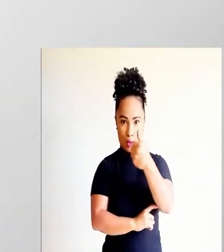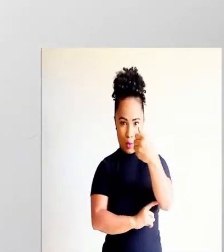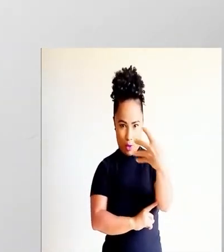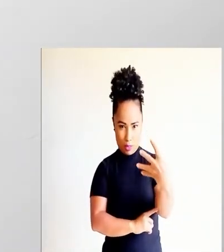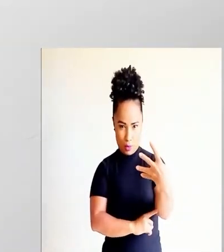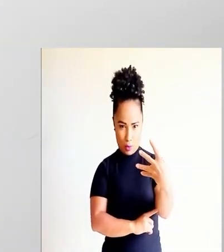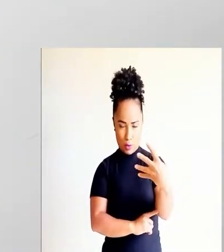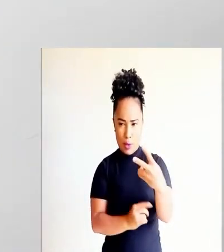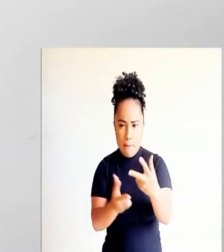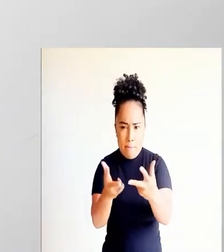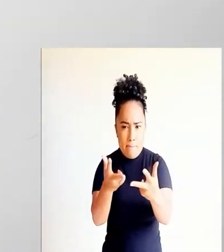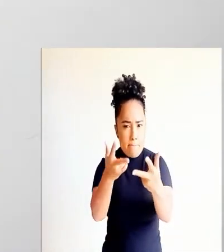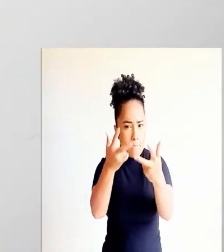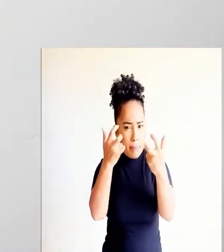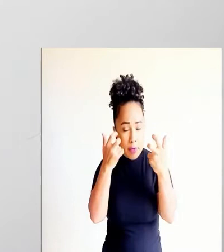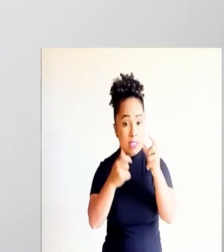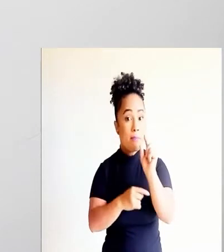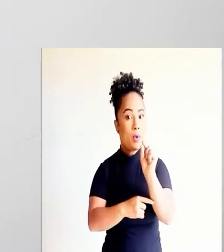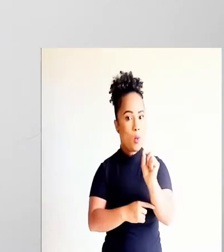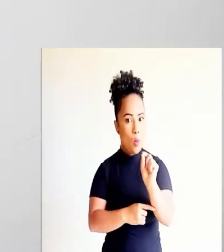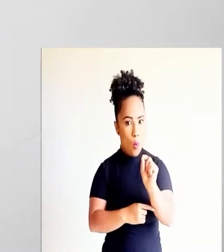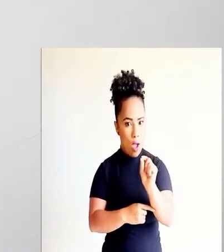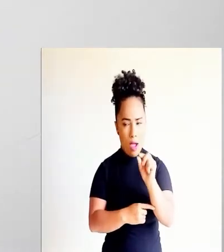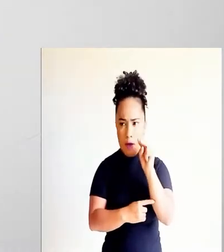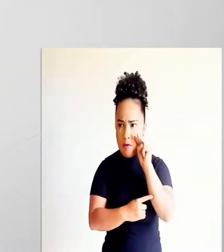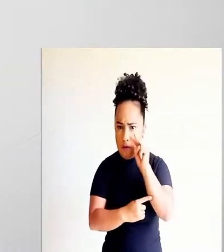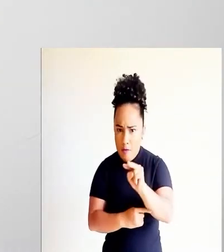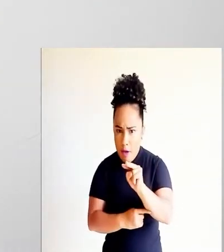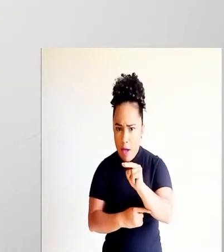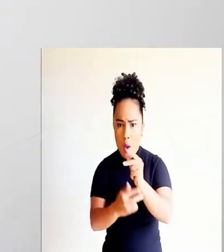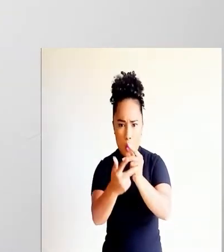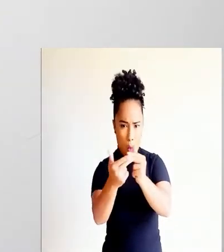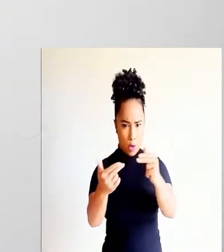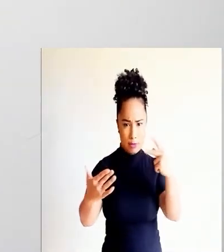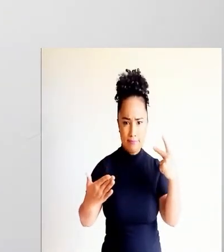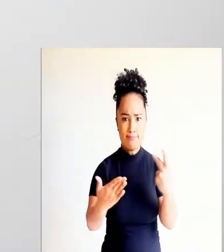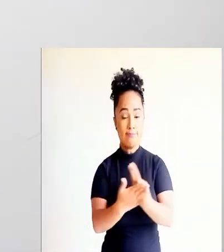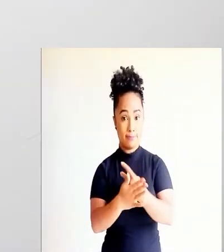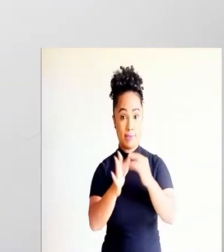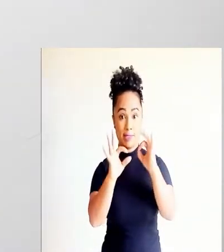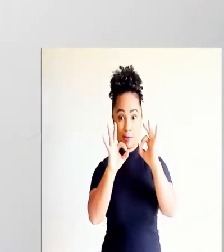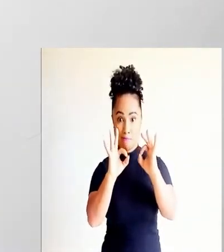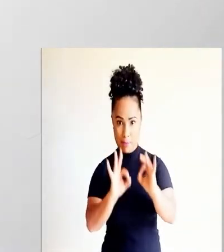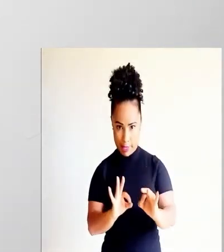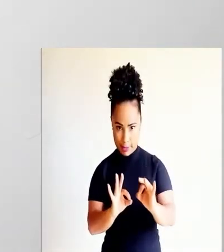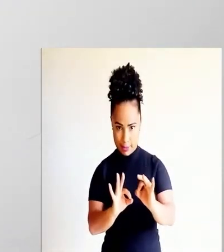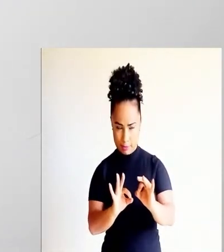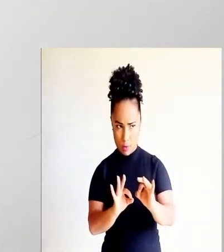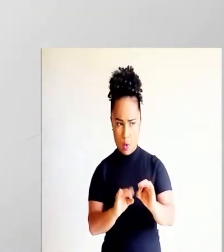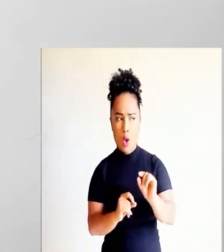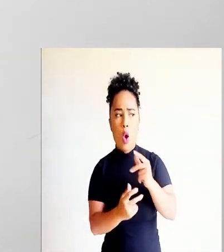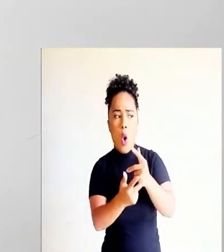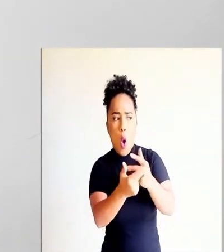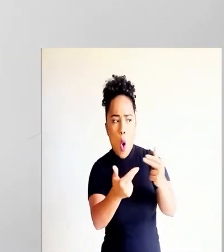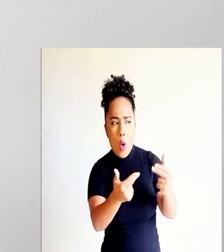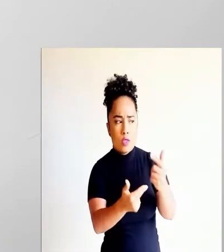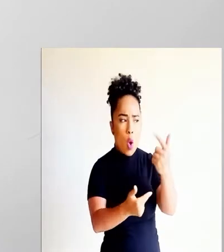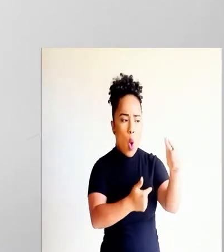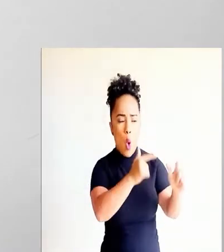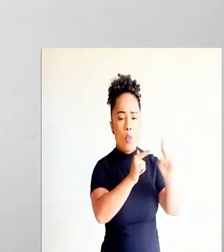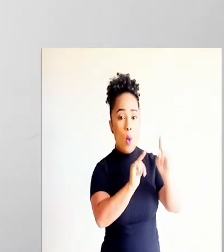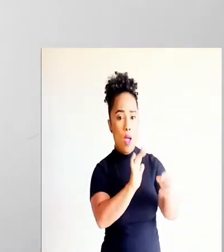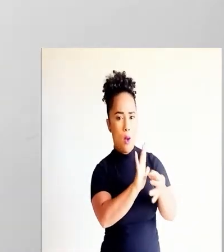da opinião relativa a esse fato. O descritor 14. Distinguir um fato da